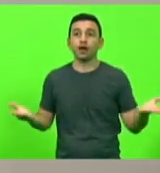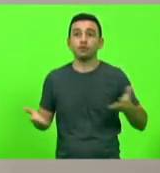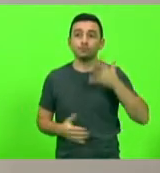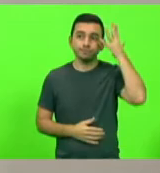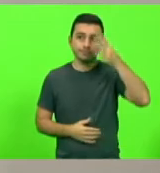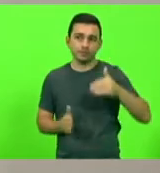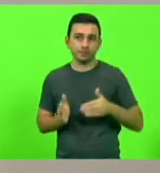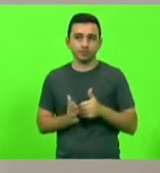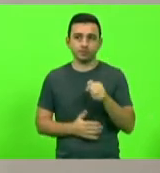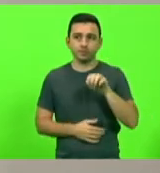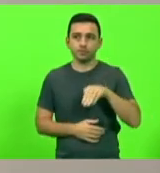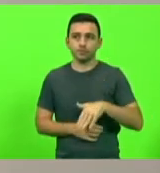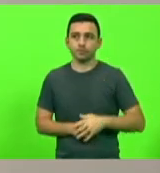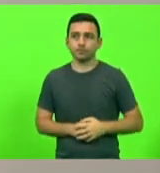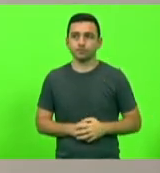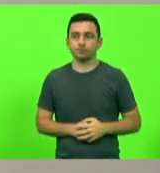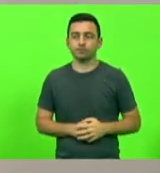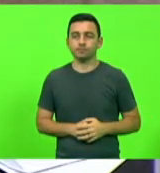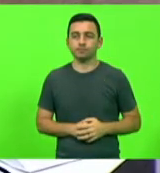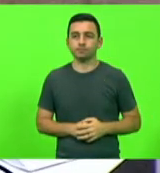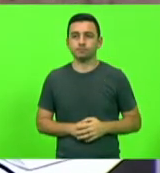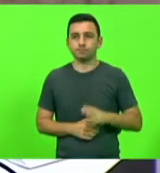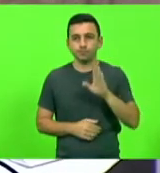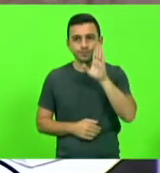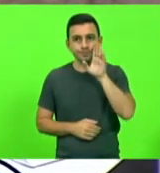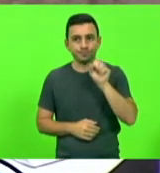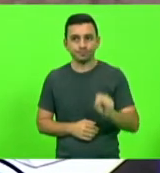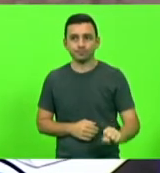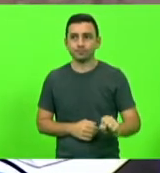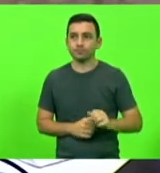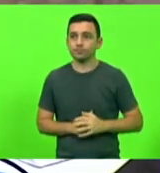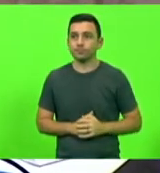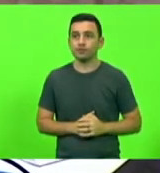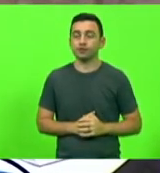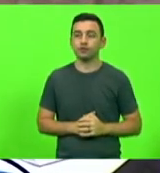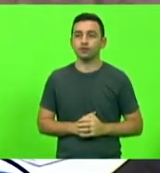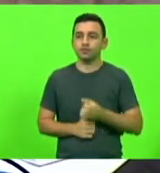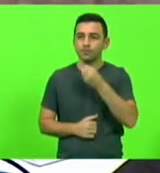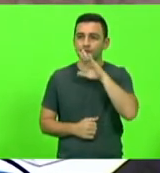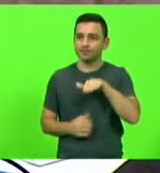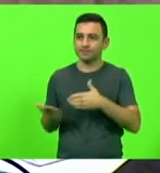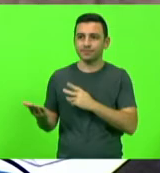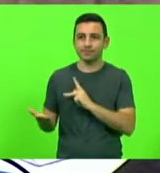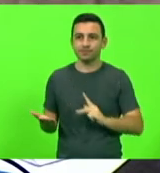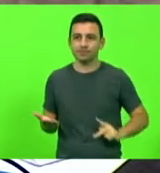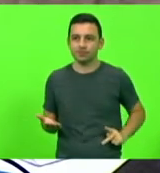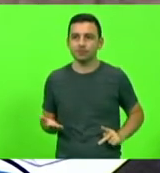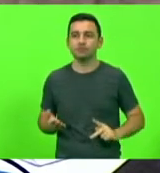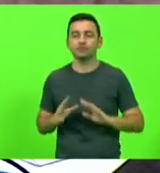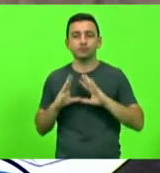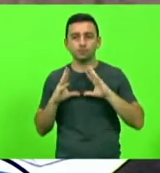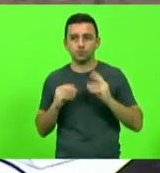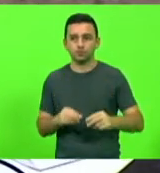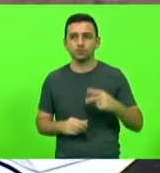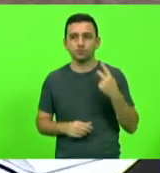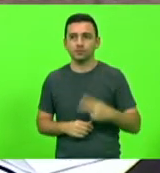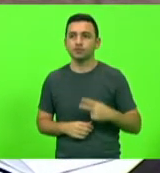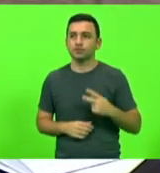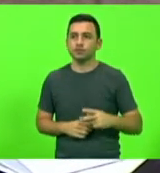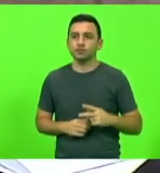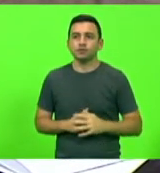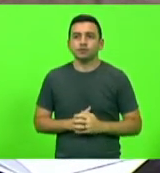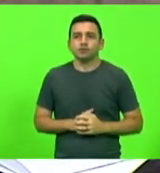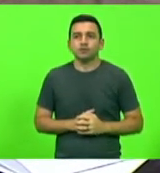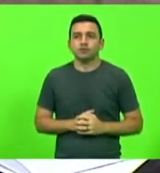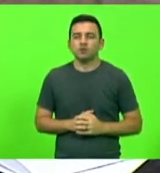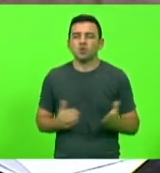10 minutos, o deputado Bruno Sousa. Boa tarde, presidente. Boa tarde à mesa. Hoje eu não